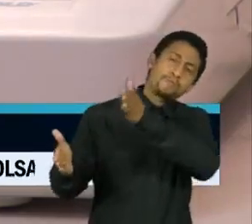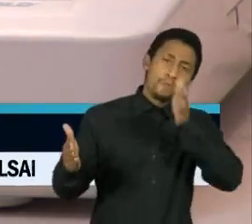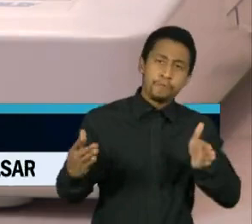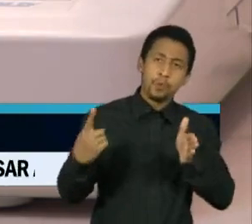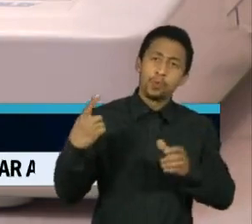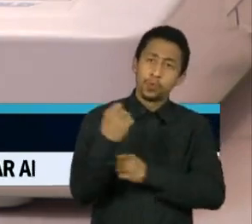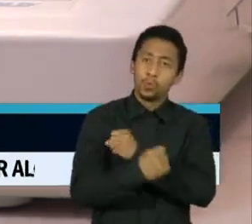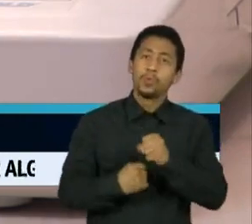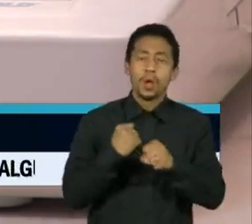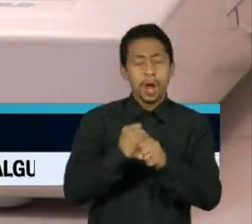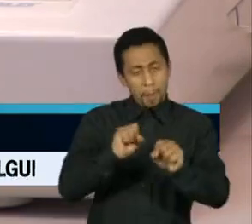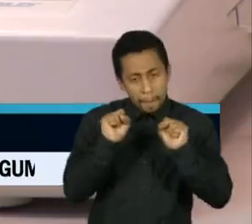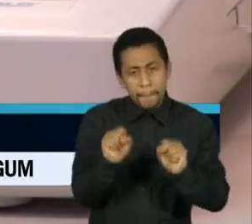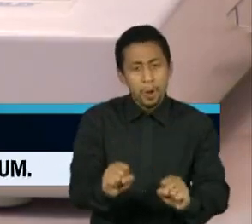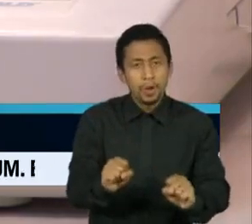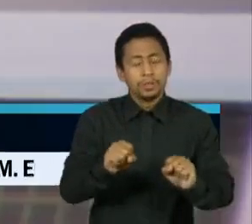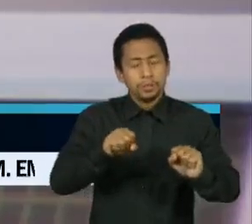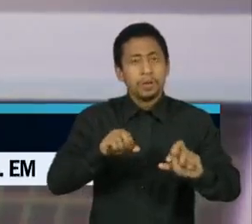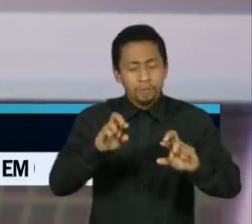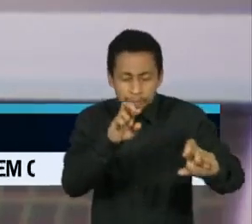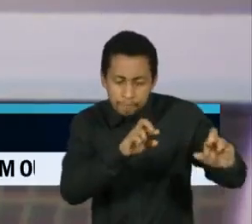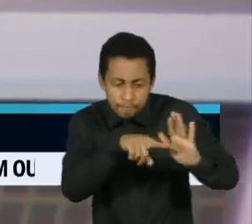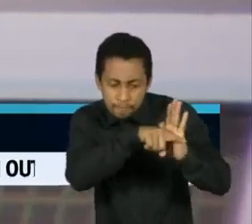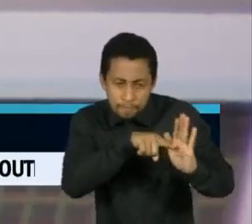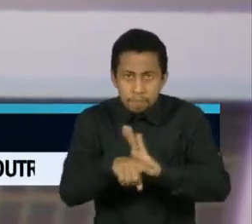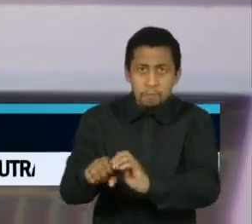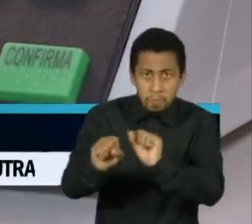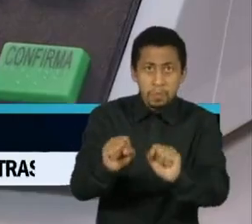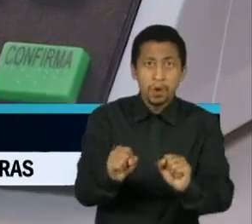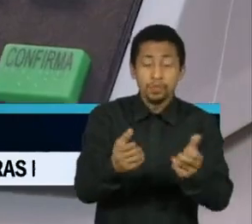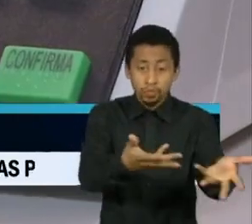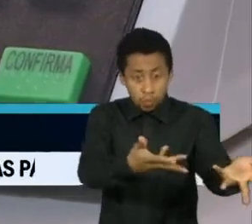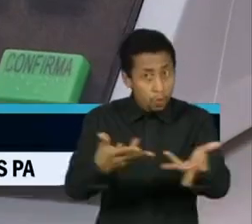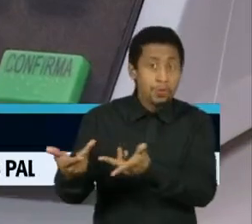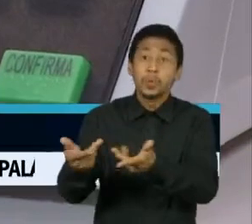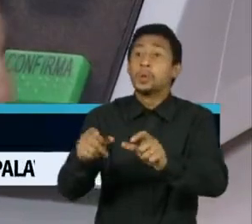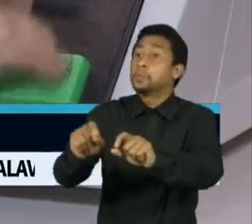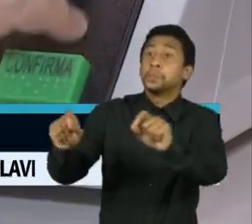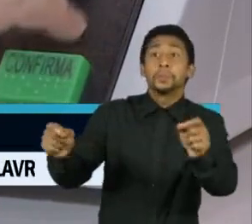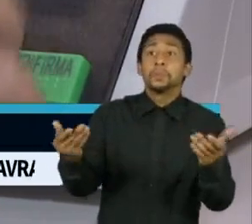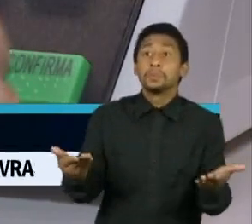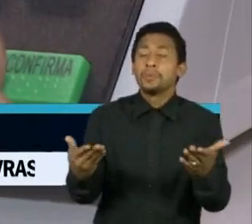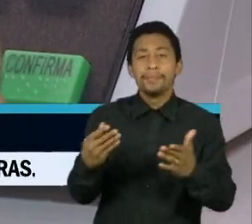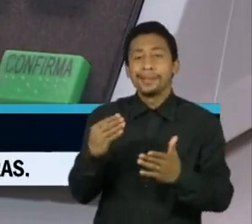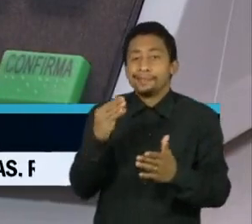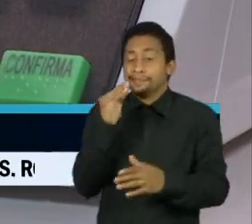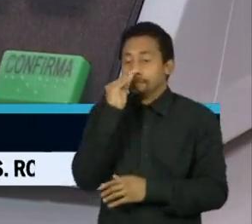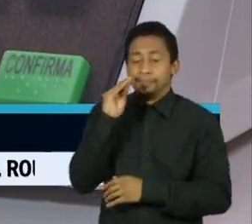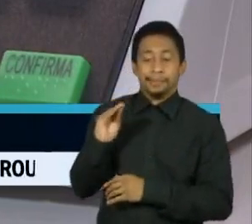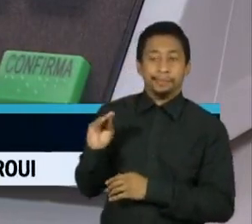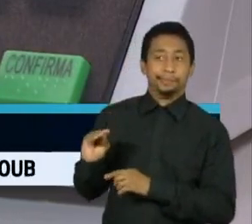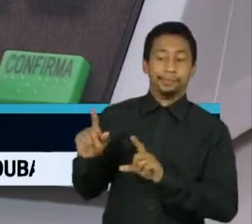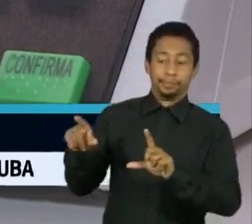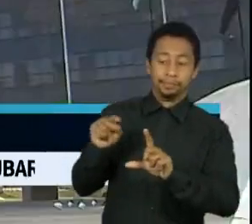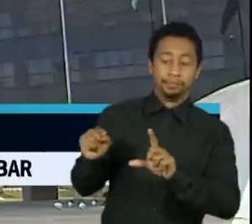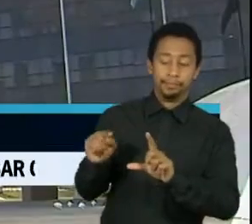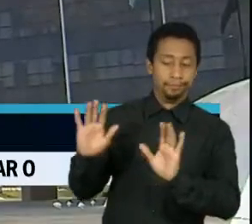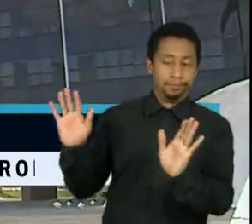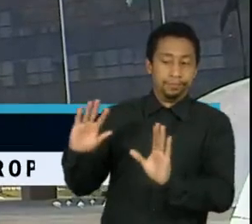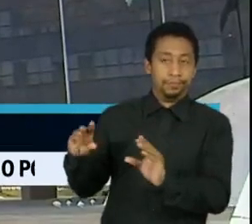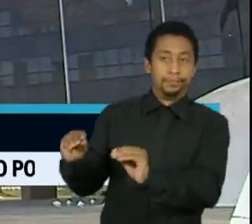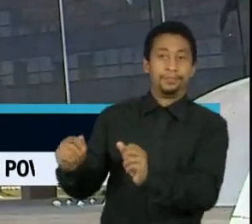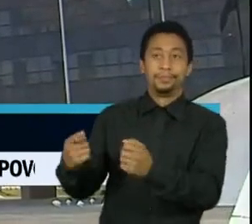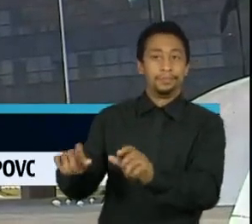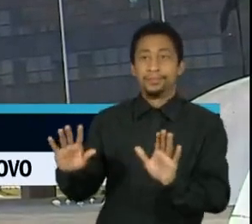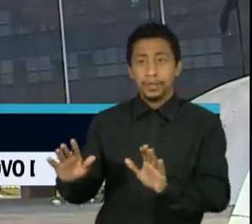objetivo é dar mais transparência ao processo. O convite foi feito, mas até agora ignorado, pela maioria dos órgãos que